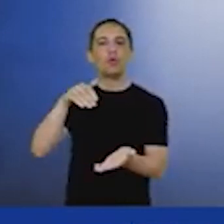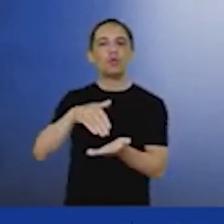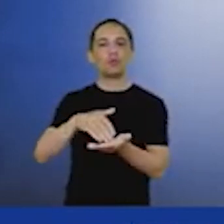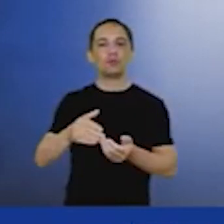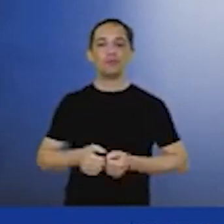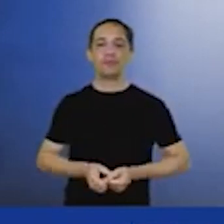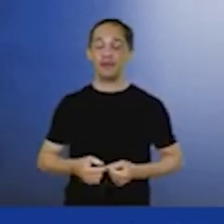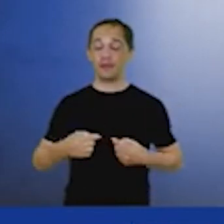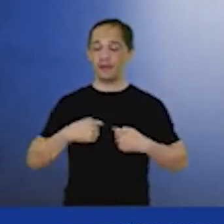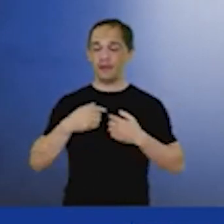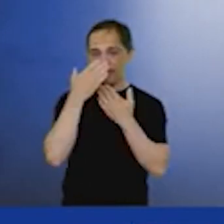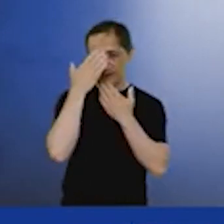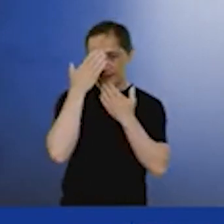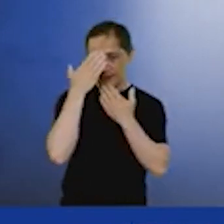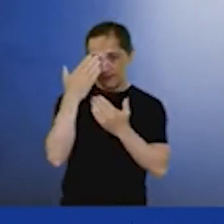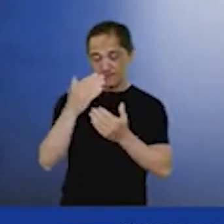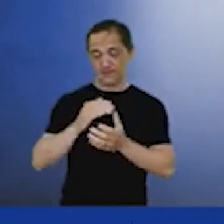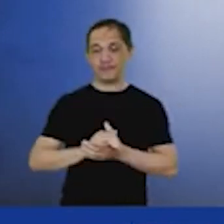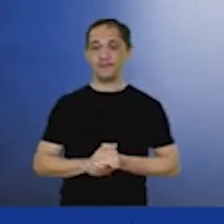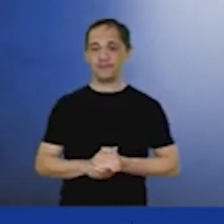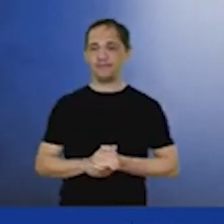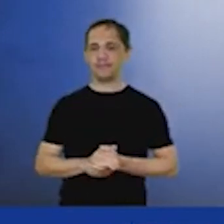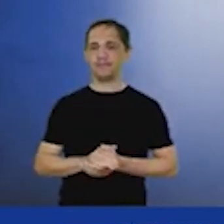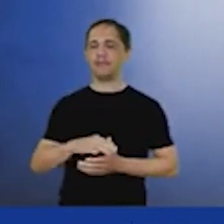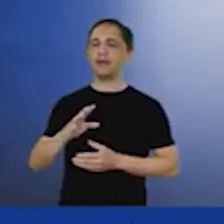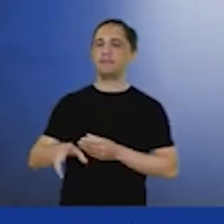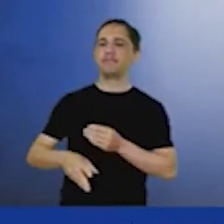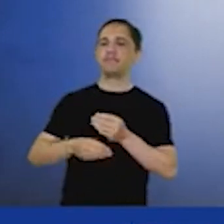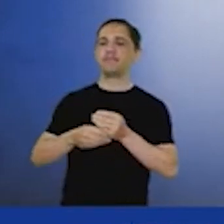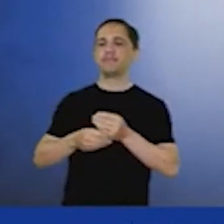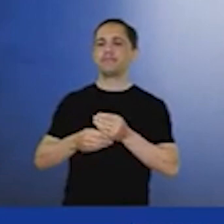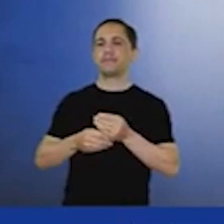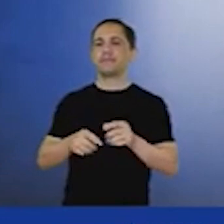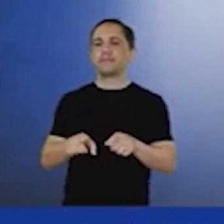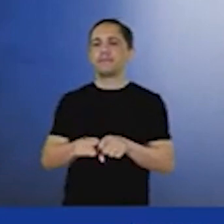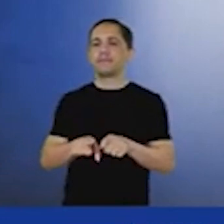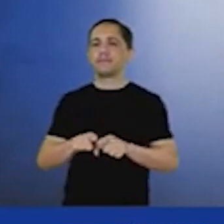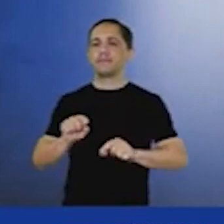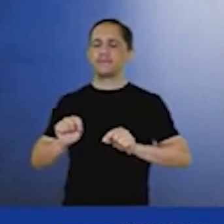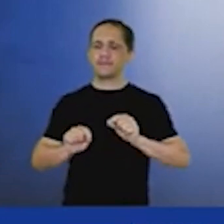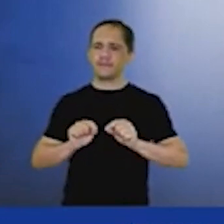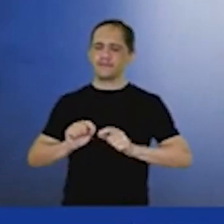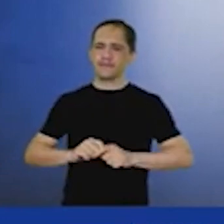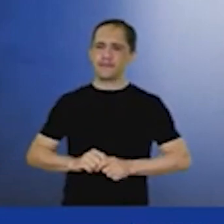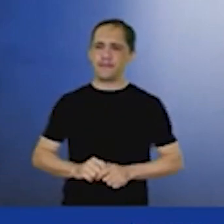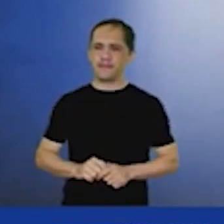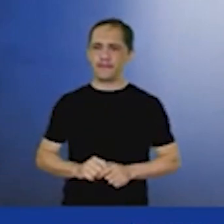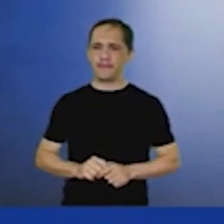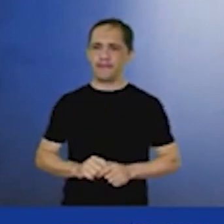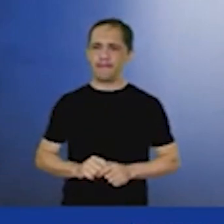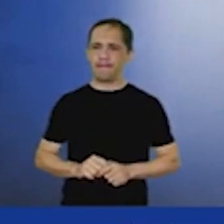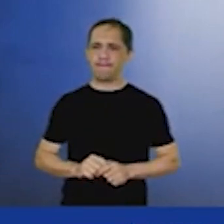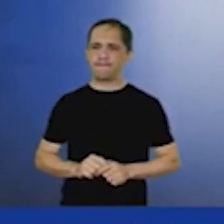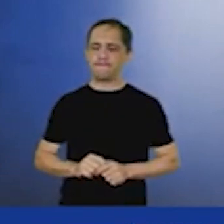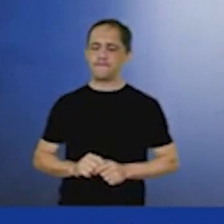e pontuar aqui que hoje eu eu entendo que